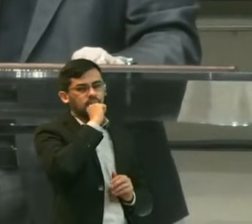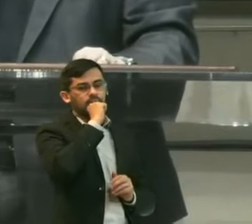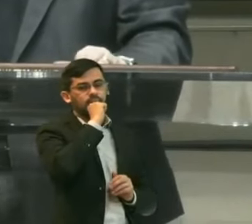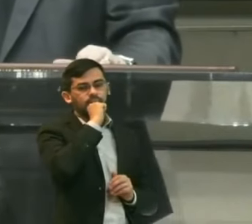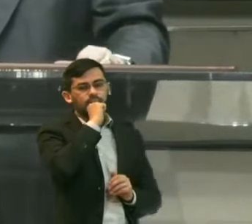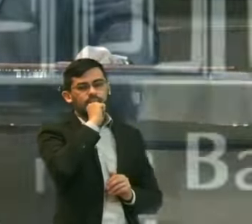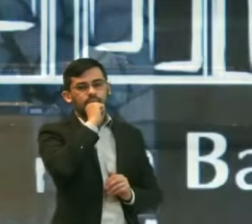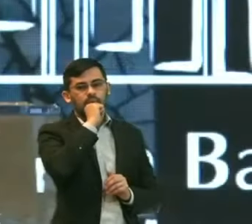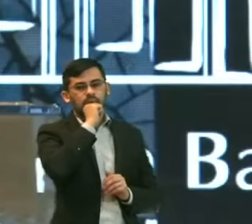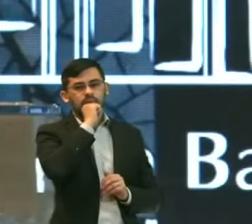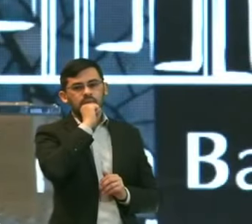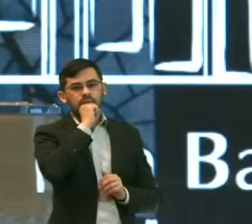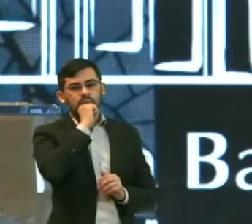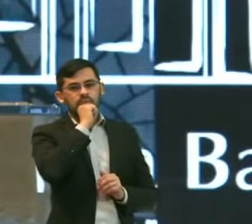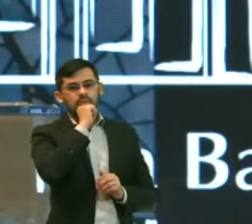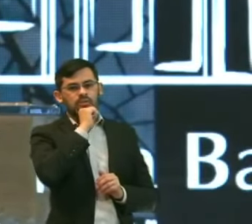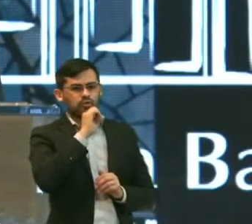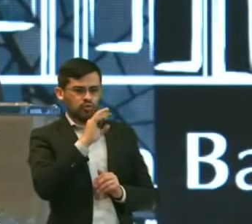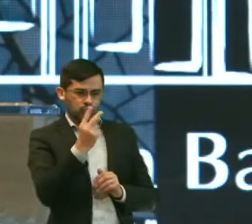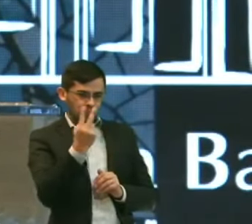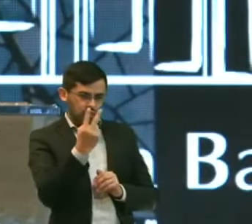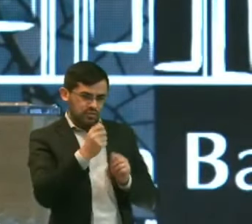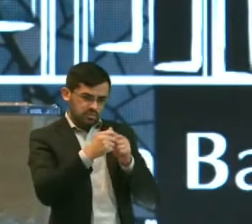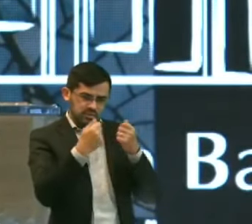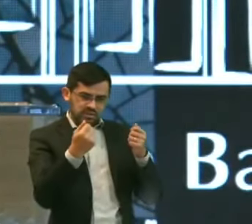Ele diz assim Não é só Os dois pães Não